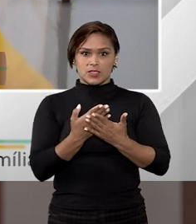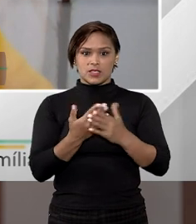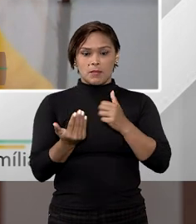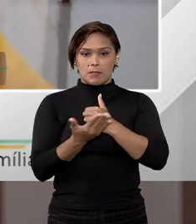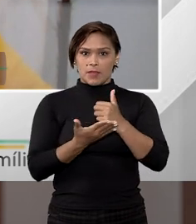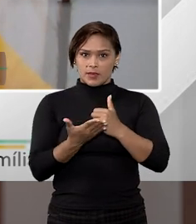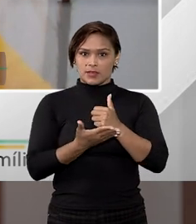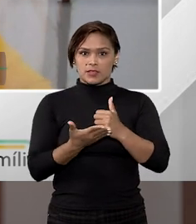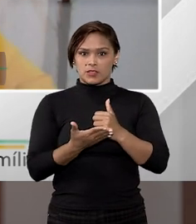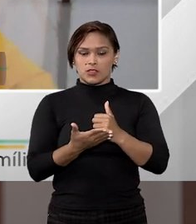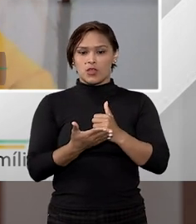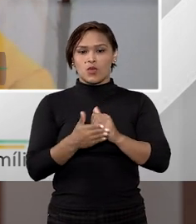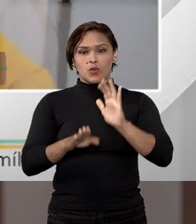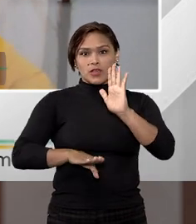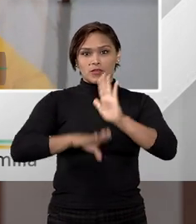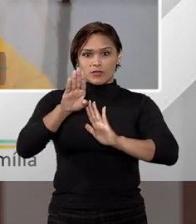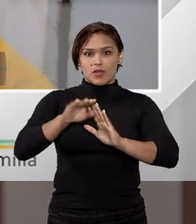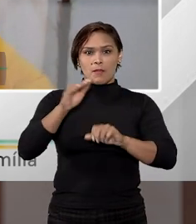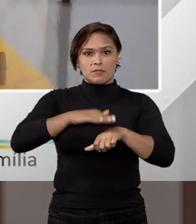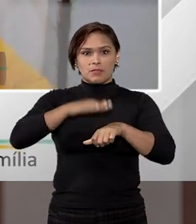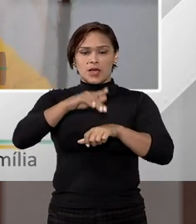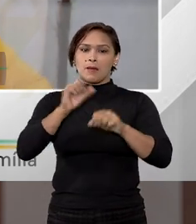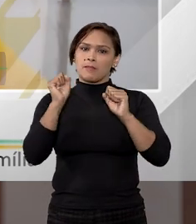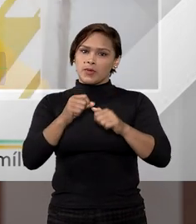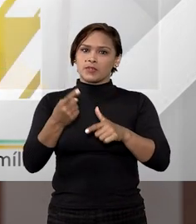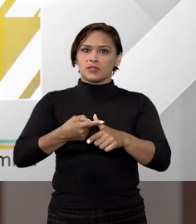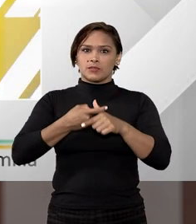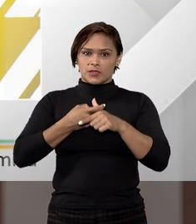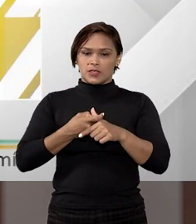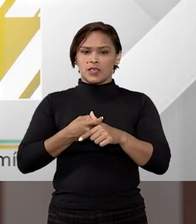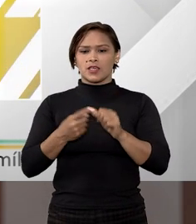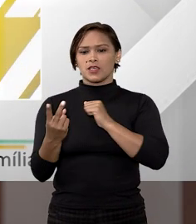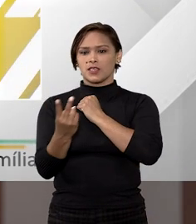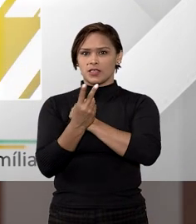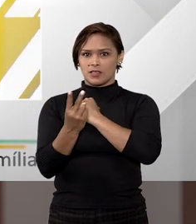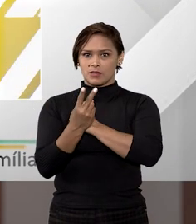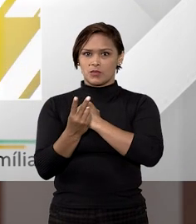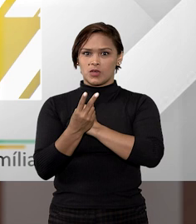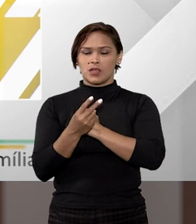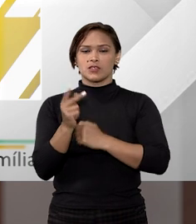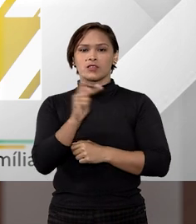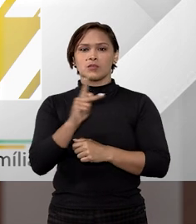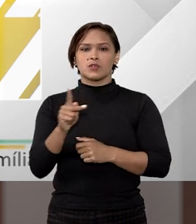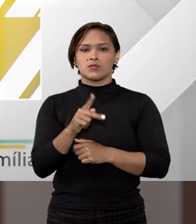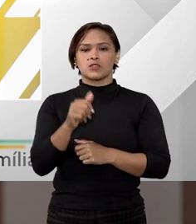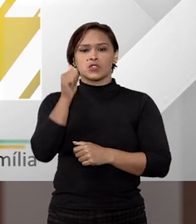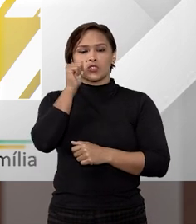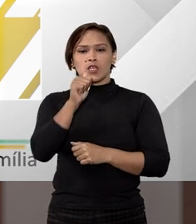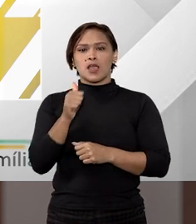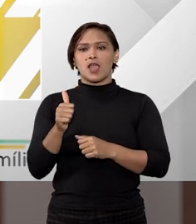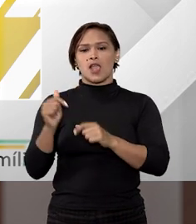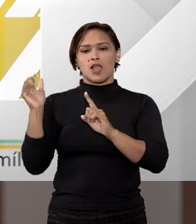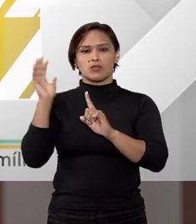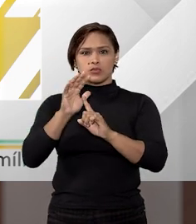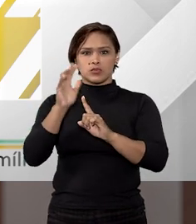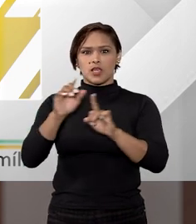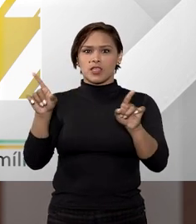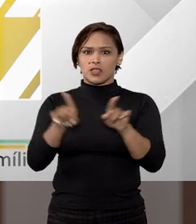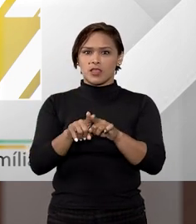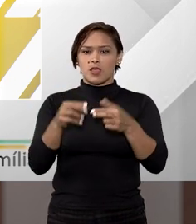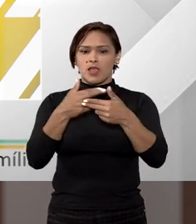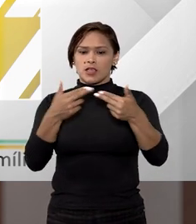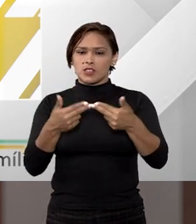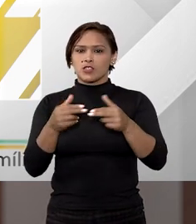é básico. O que for excedente a isso, pode ser apenhorado. E essa proteção, professora Bruna, atinge bens relacionados ou